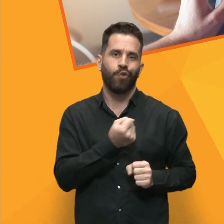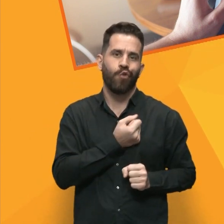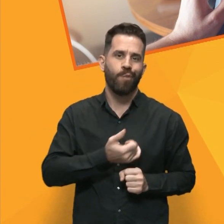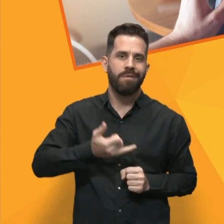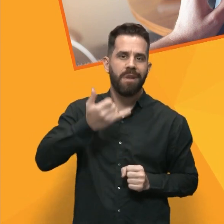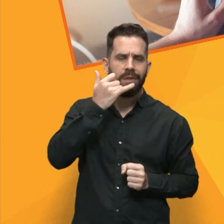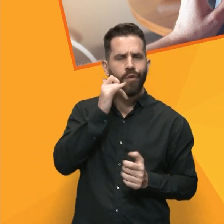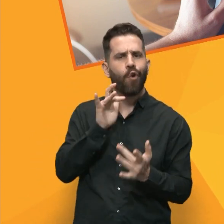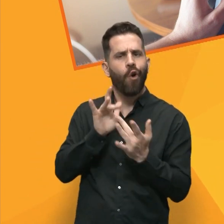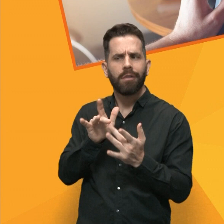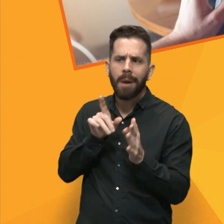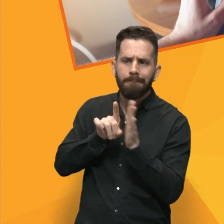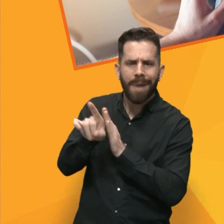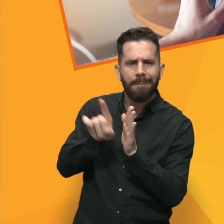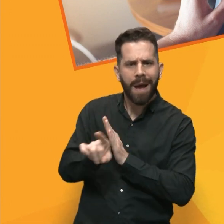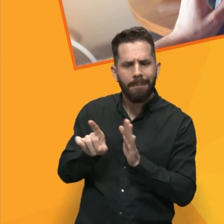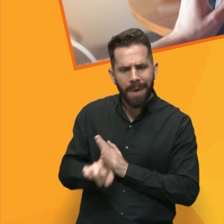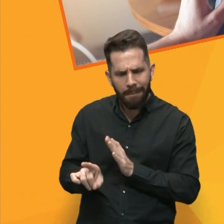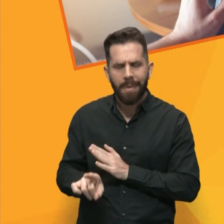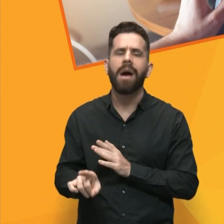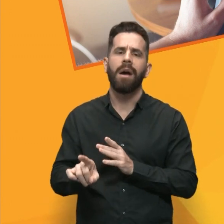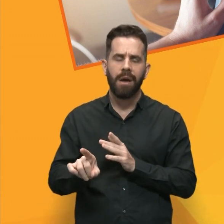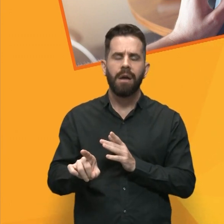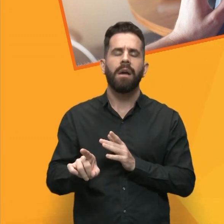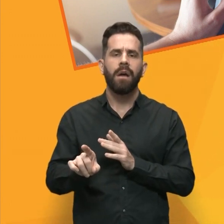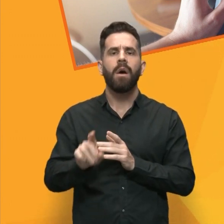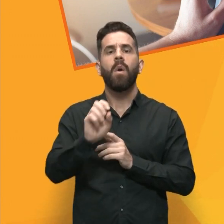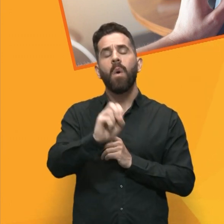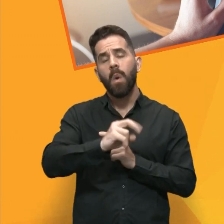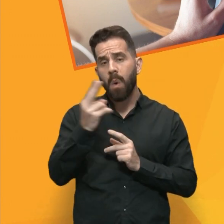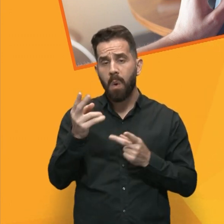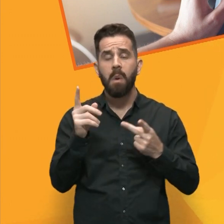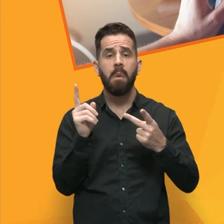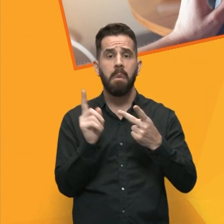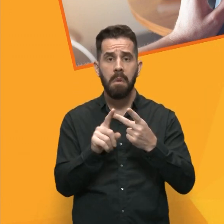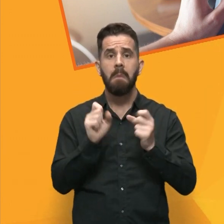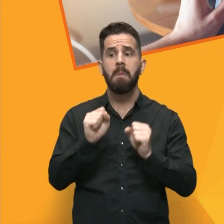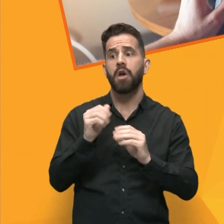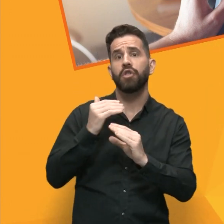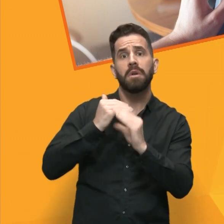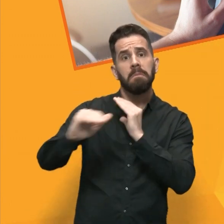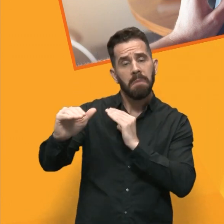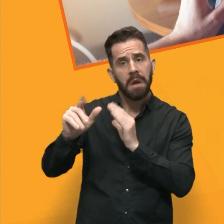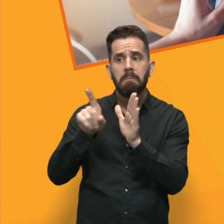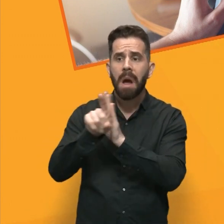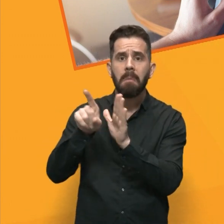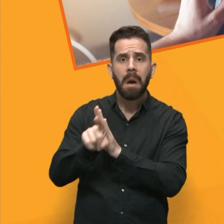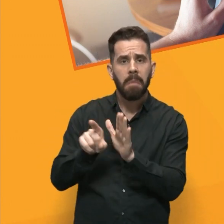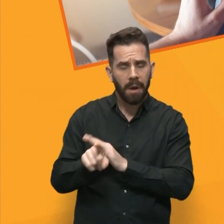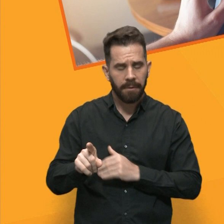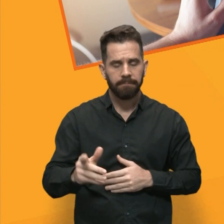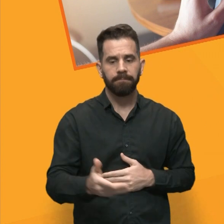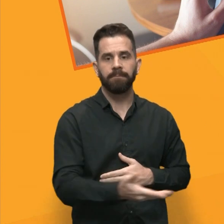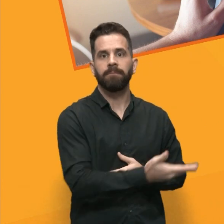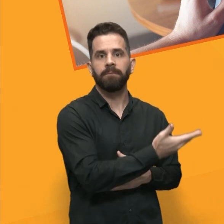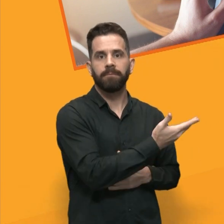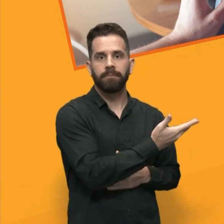35 21 11 63 ou através do e-mail prpg